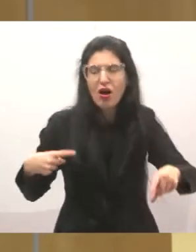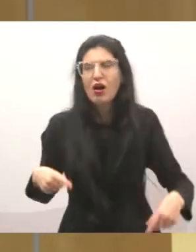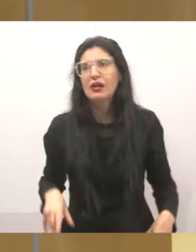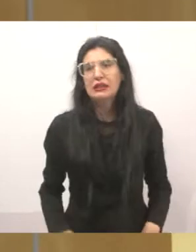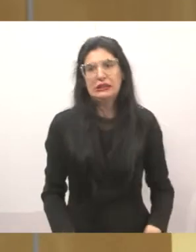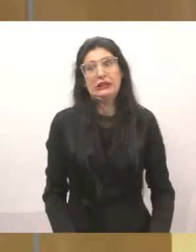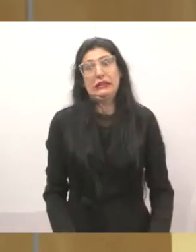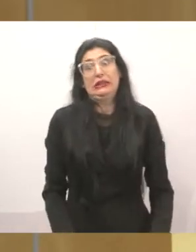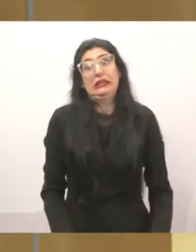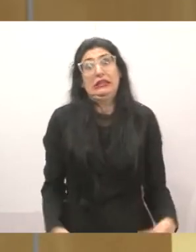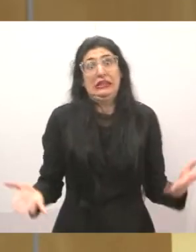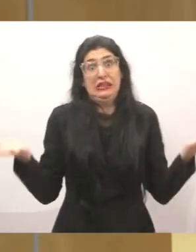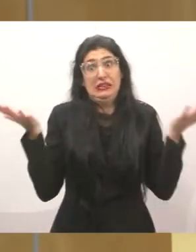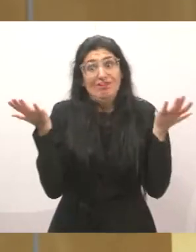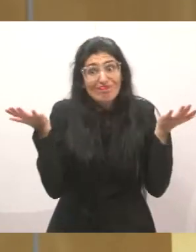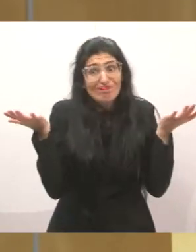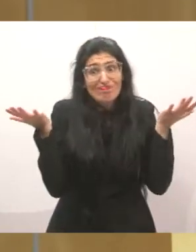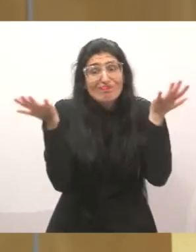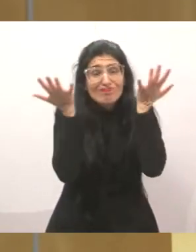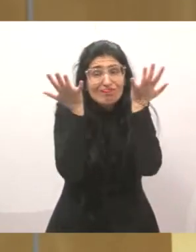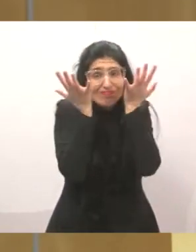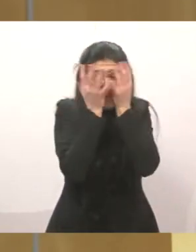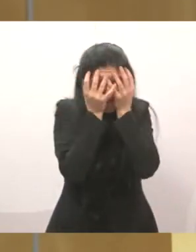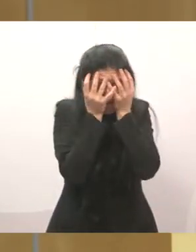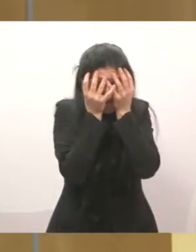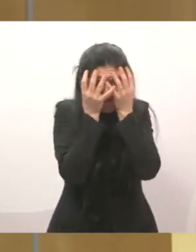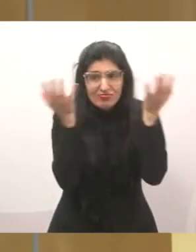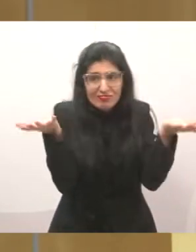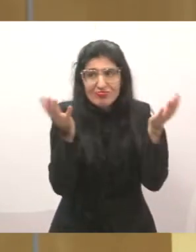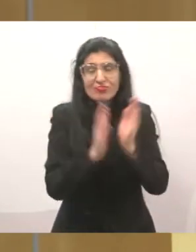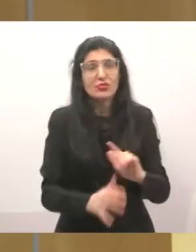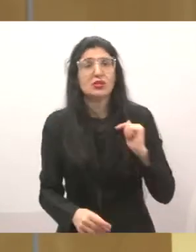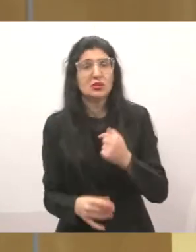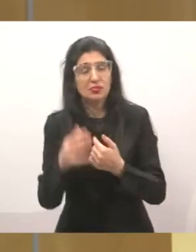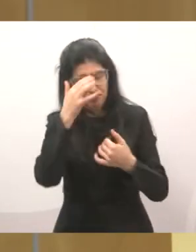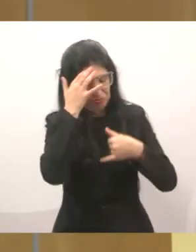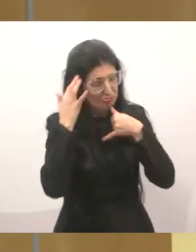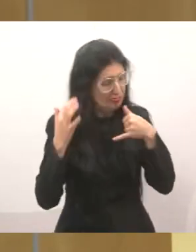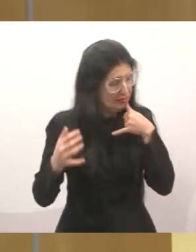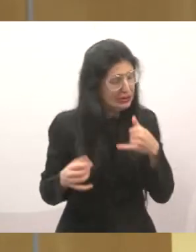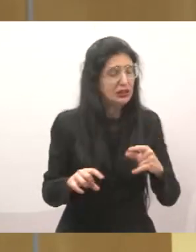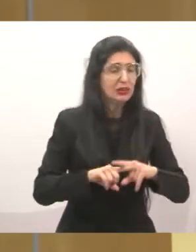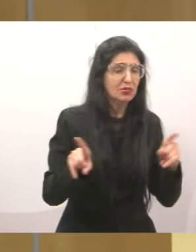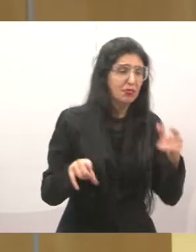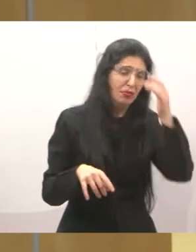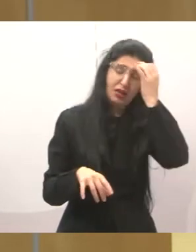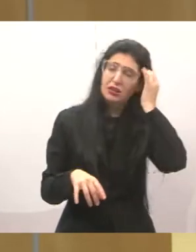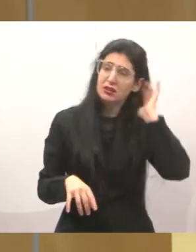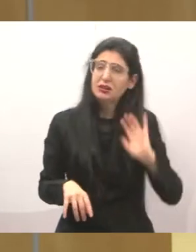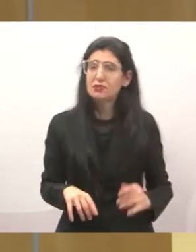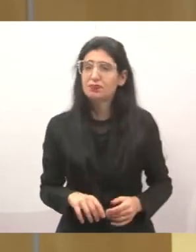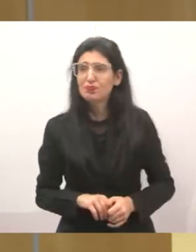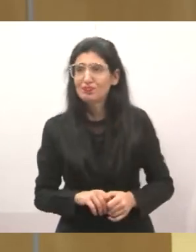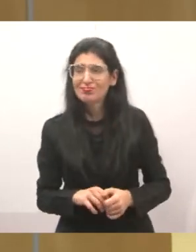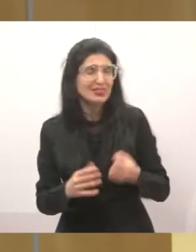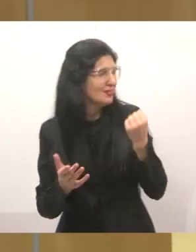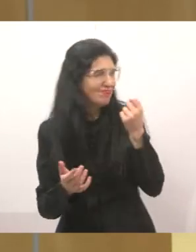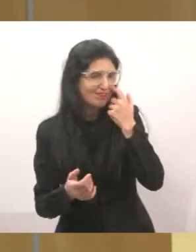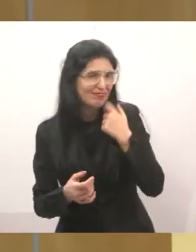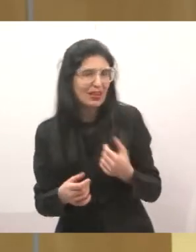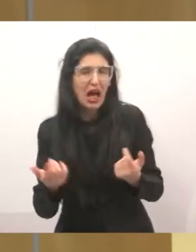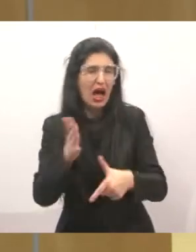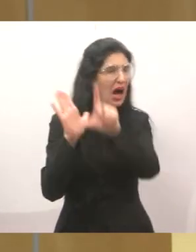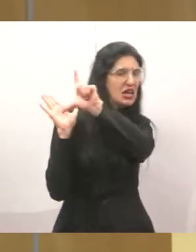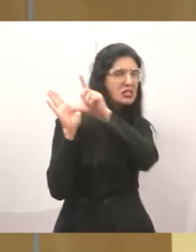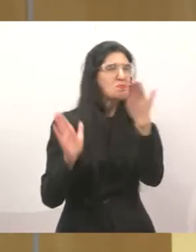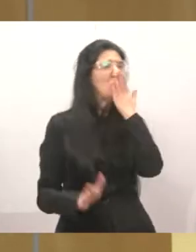posicionamento, com a postura de políticos que assumem o compromisso com o povo, com a população, e depois, muitas